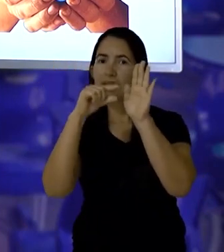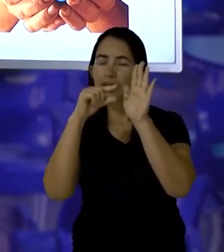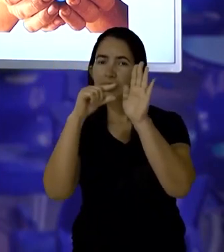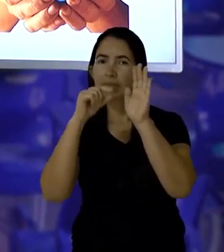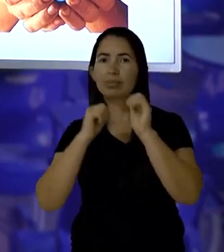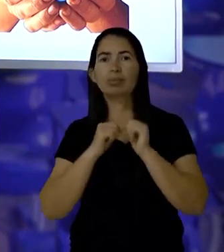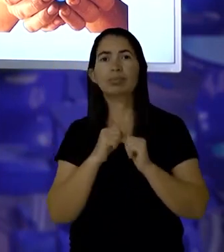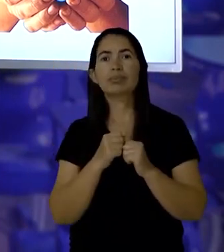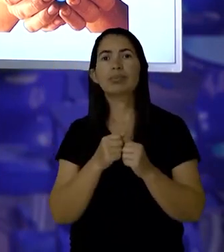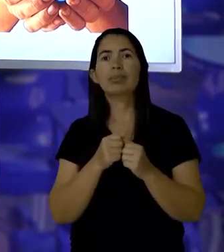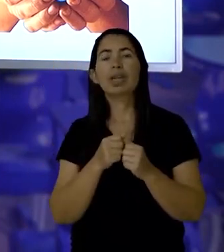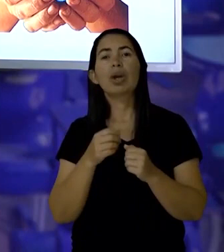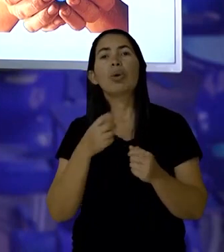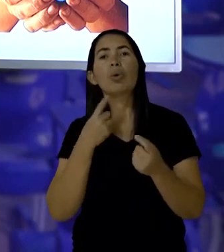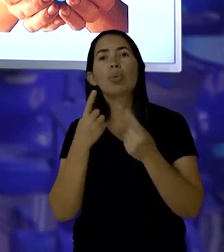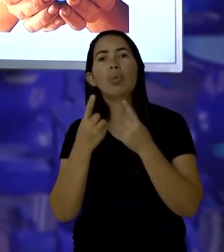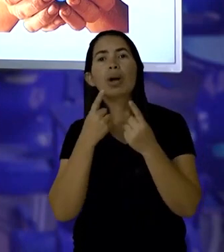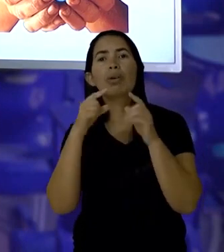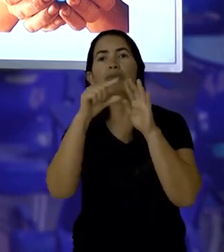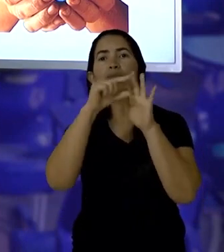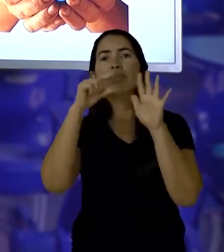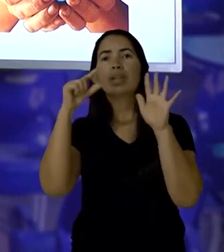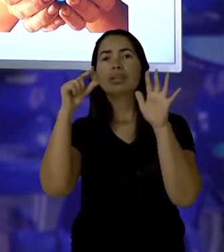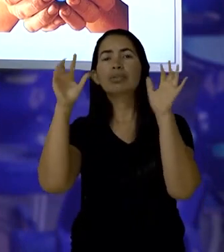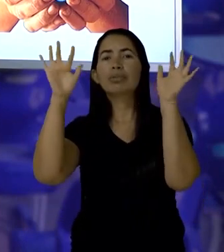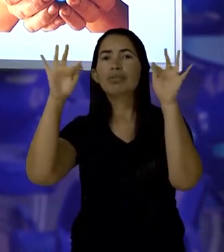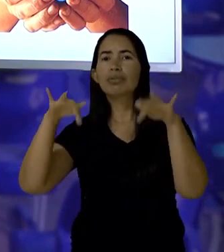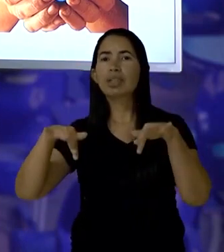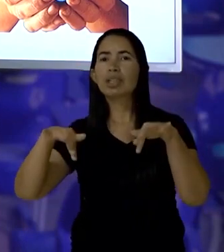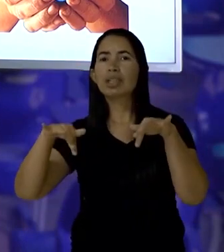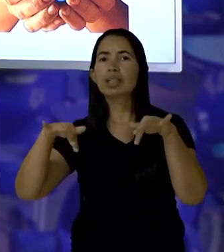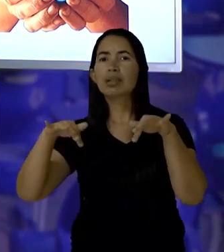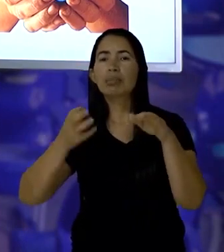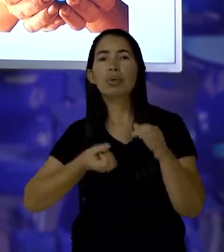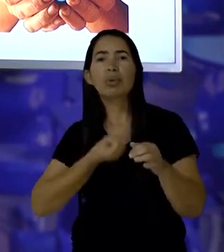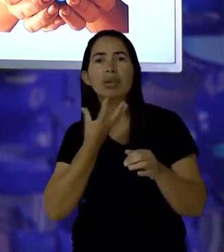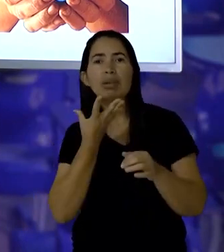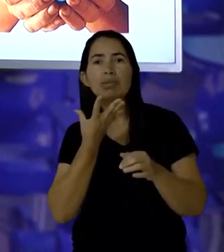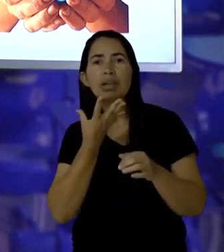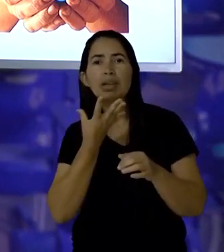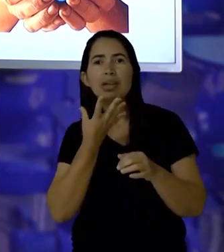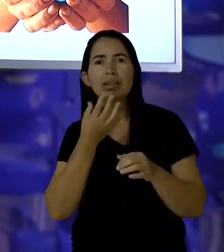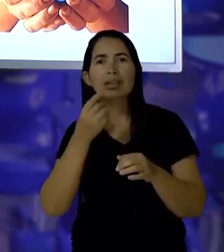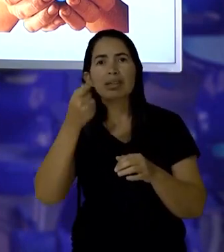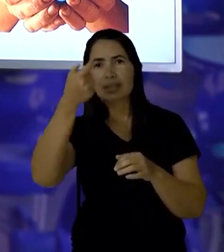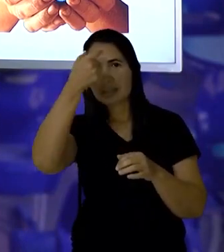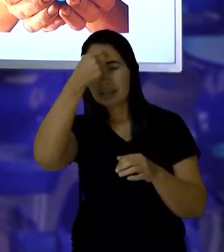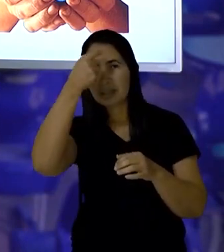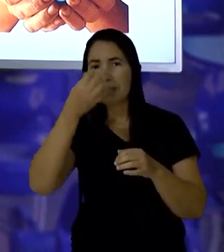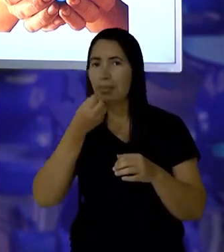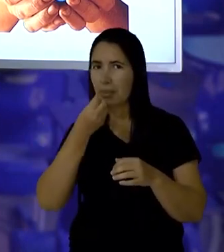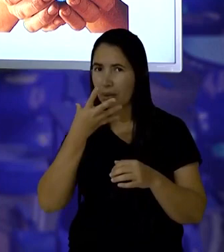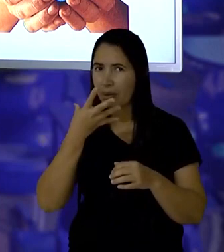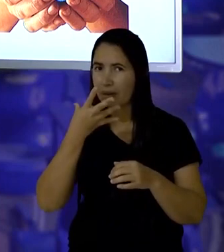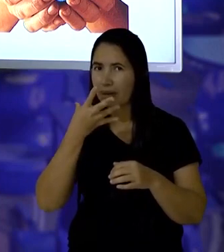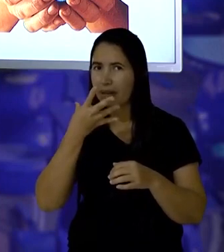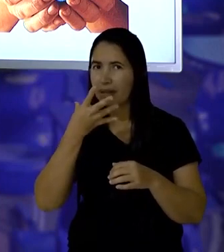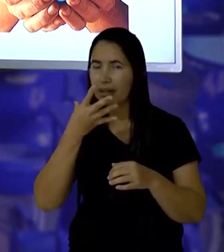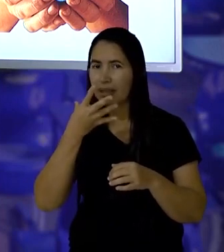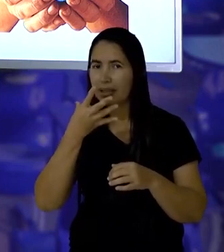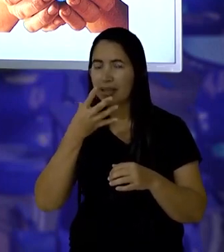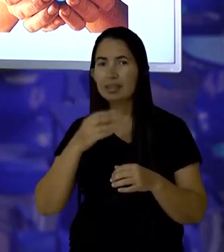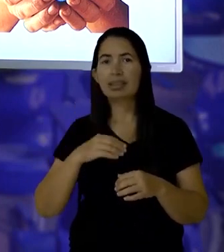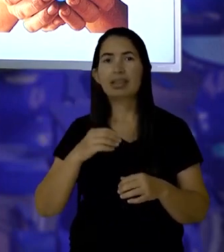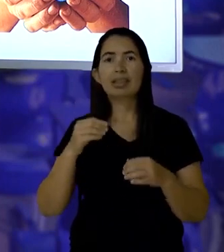versos. Qual verso termina o poema? E aí, sua memória é boa? Vamos